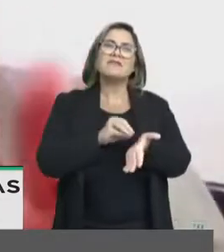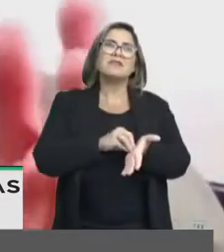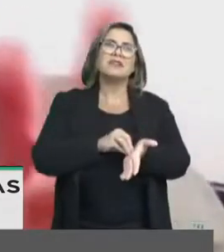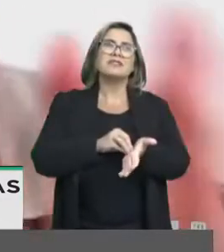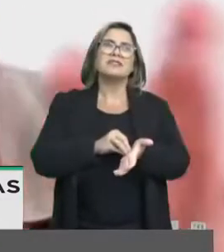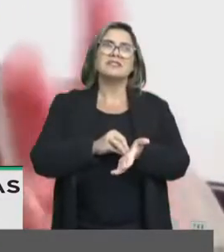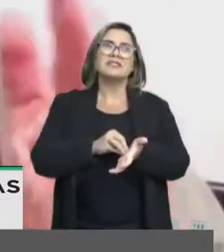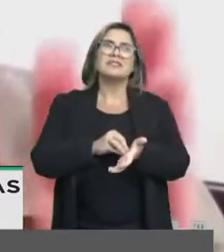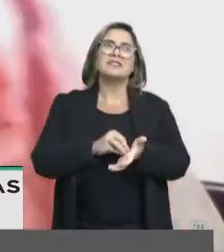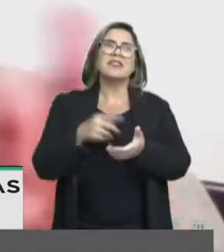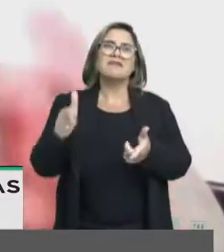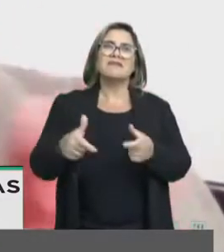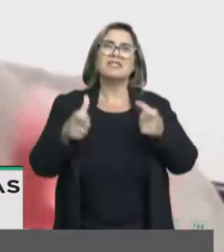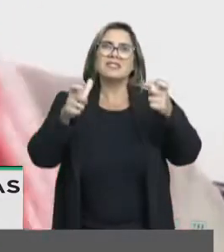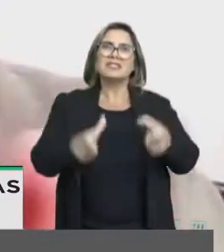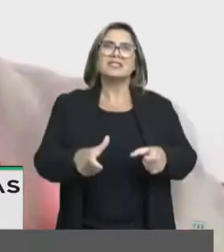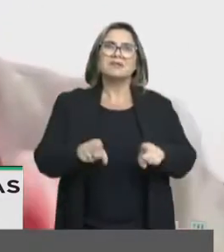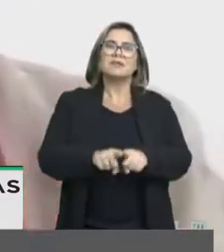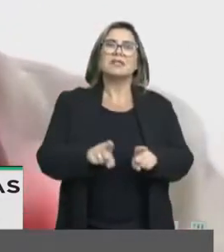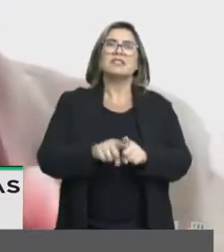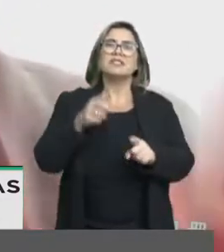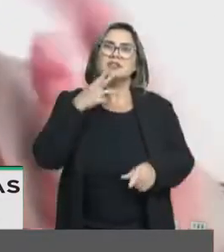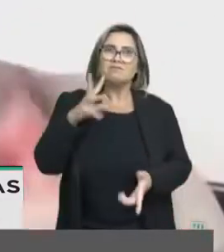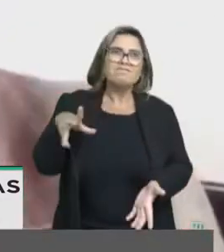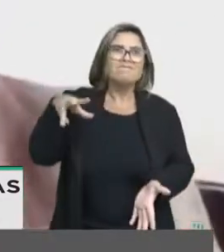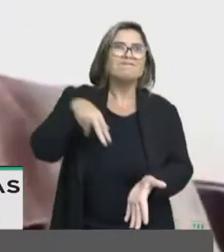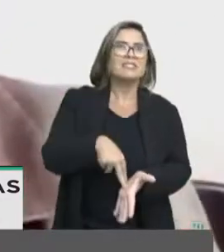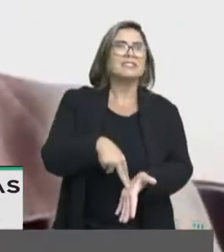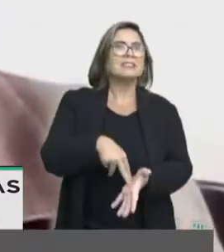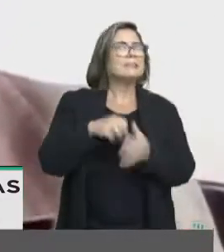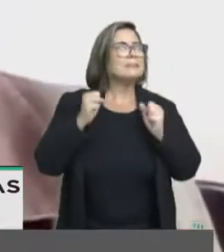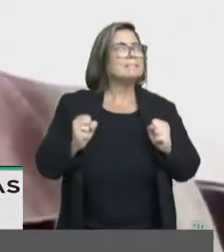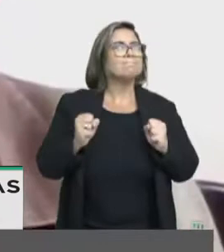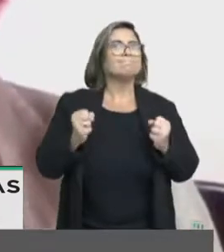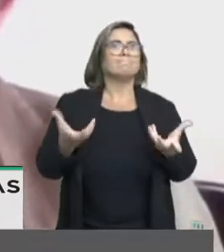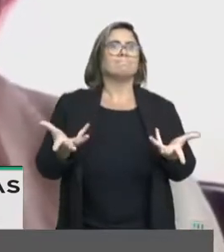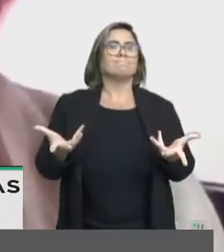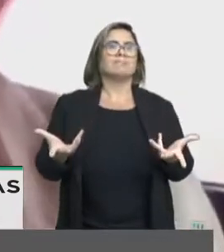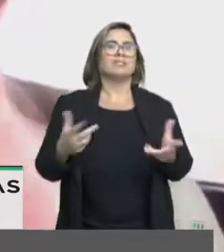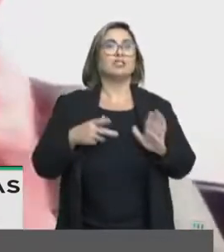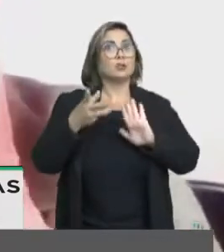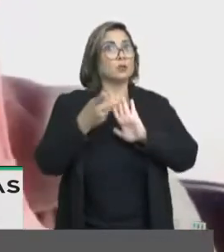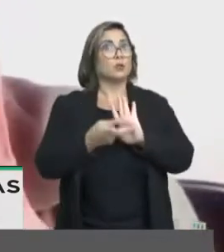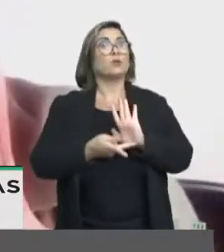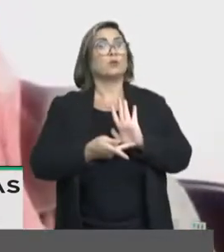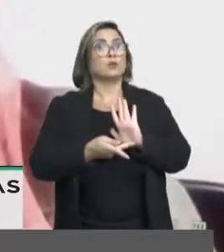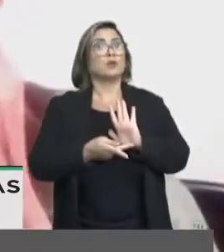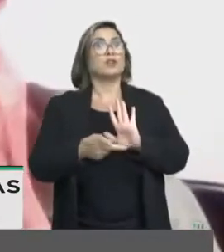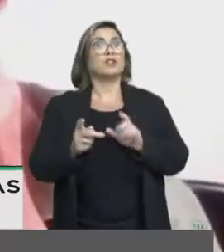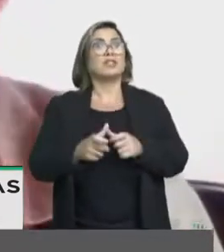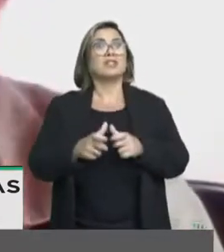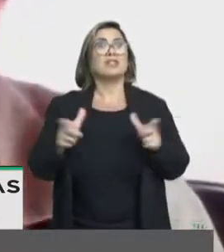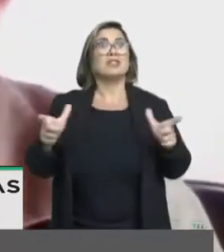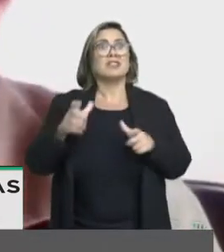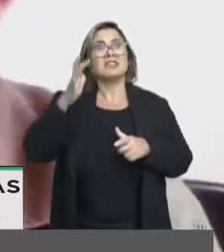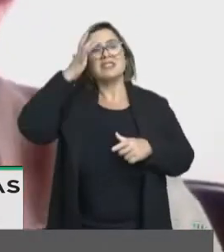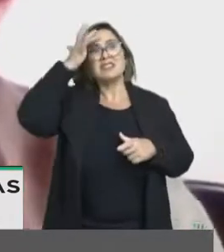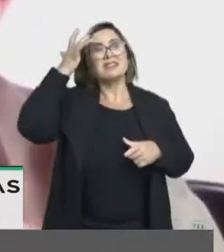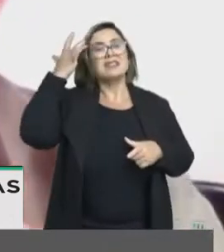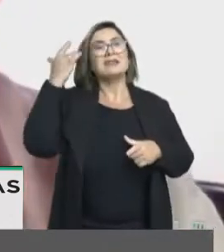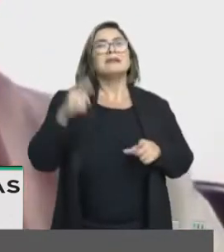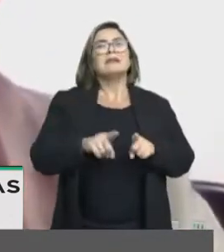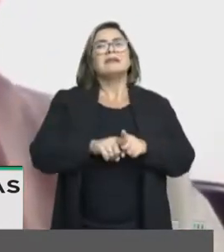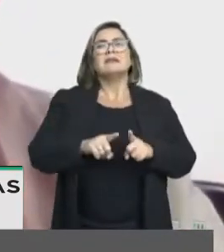você tem que assegurar os espaços de fala, de fala, de fala. Nós estamos com o projeto de aumentar a pena na CCJ